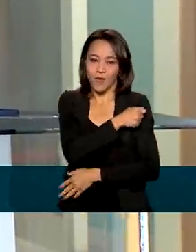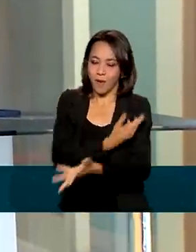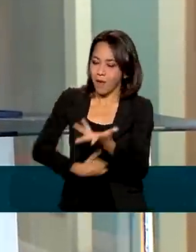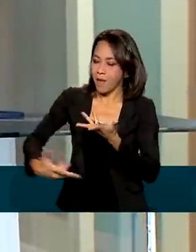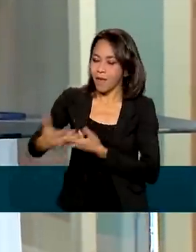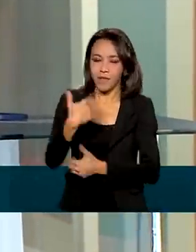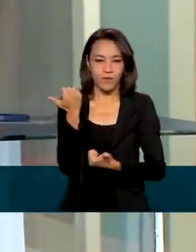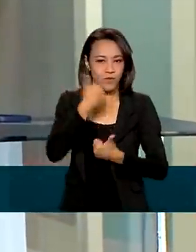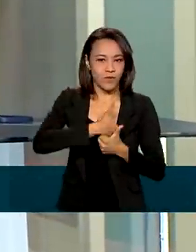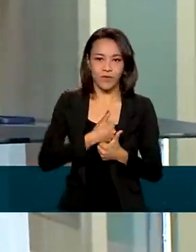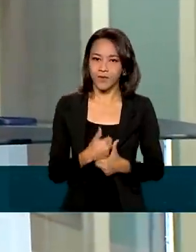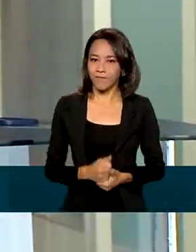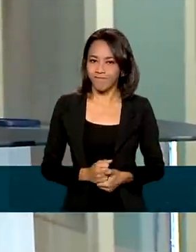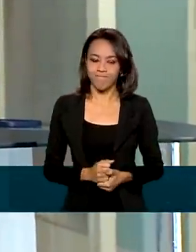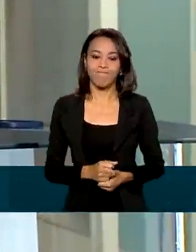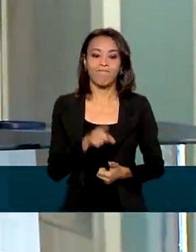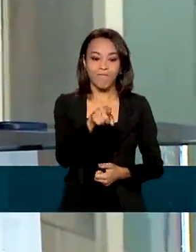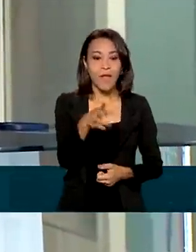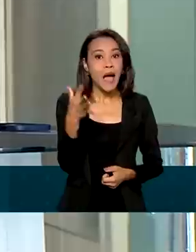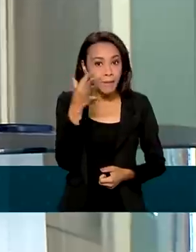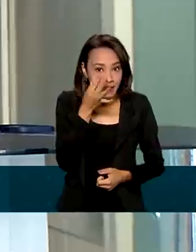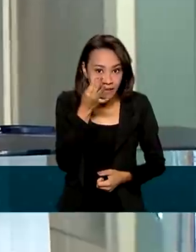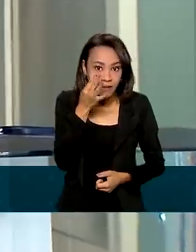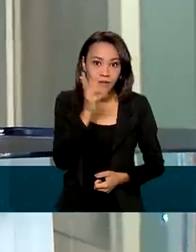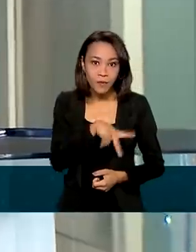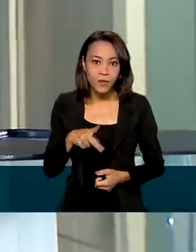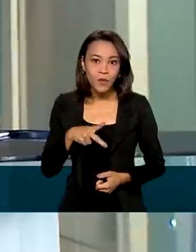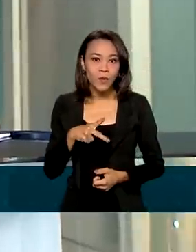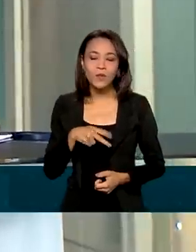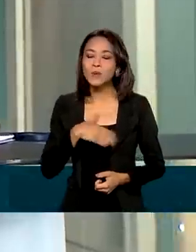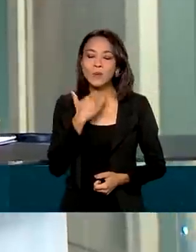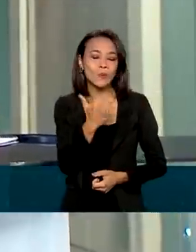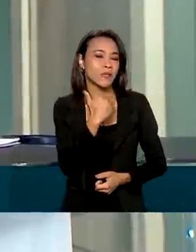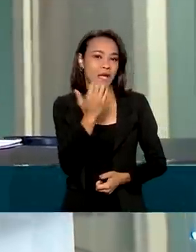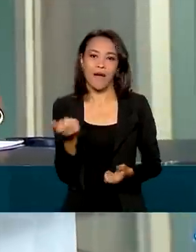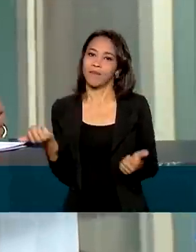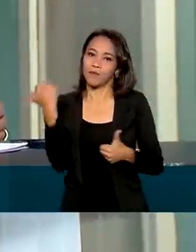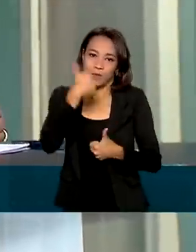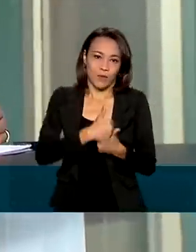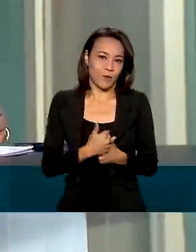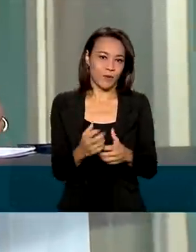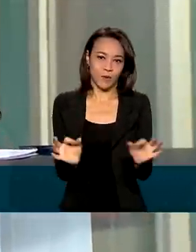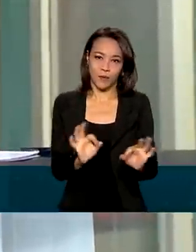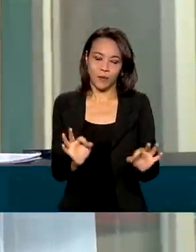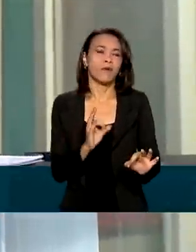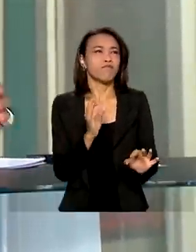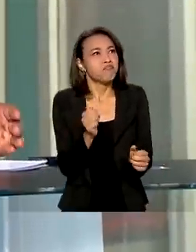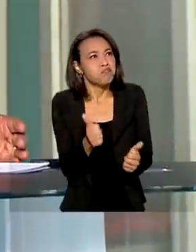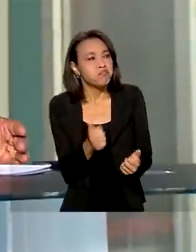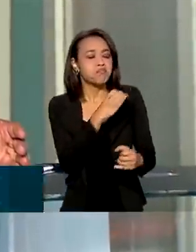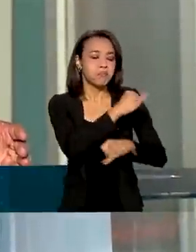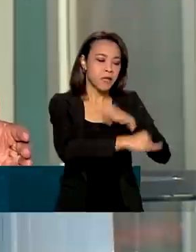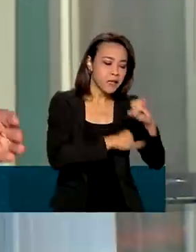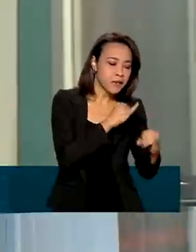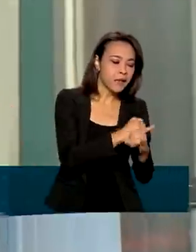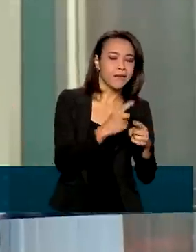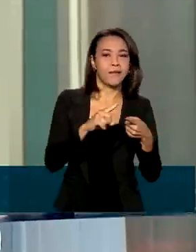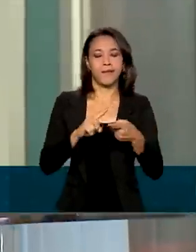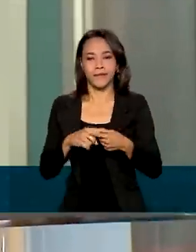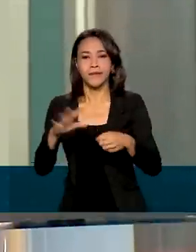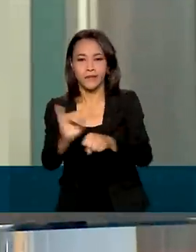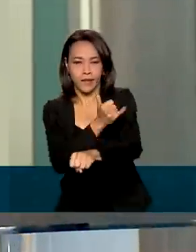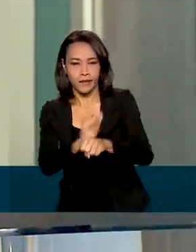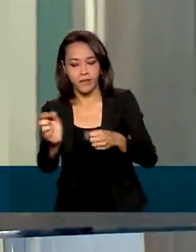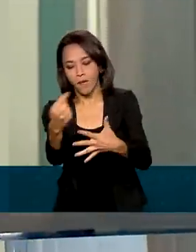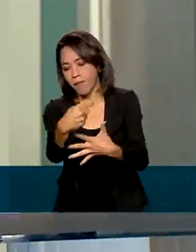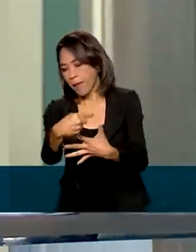insubstituível. Eu creio que, embora a internet e todas essas ferramentas sejam